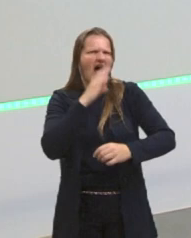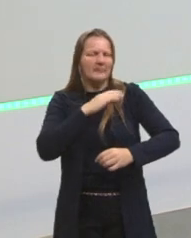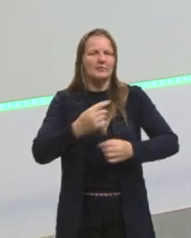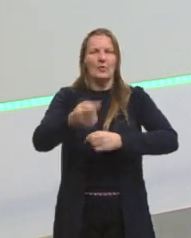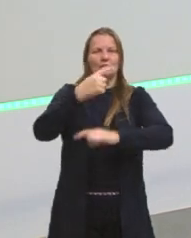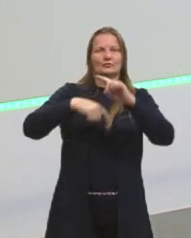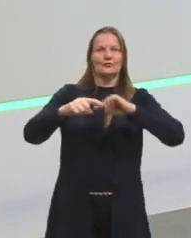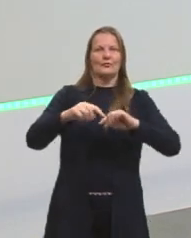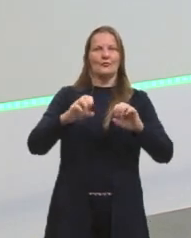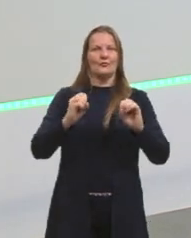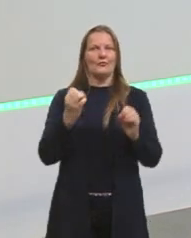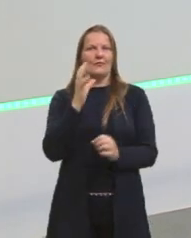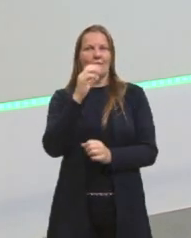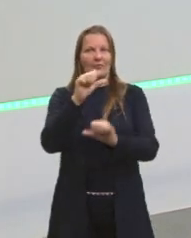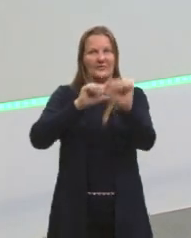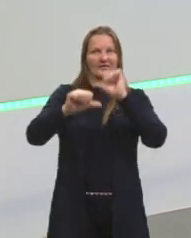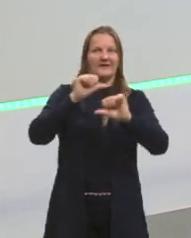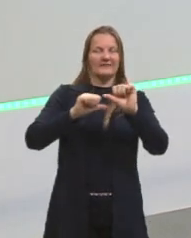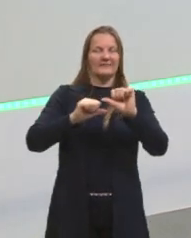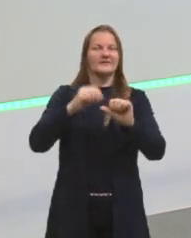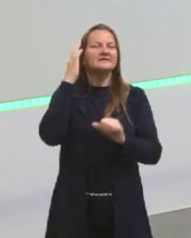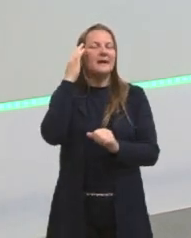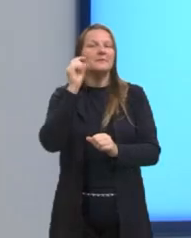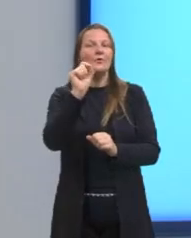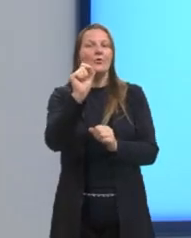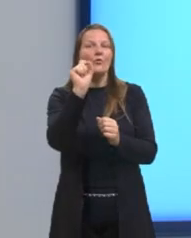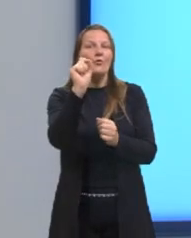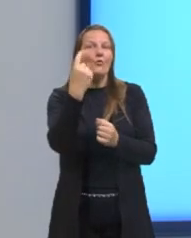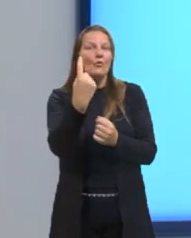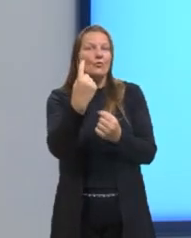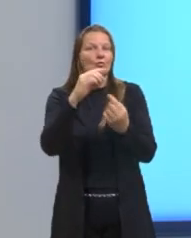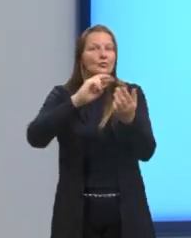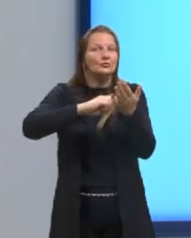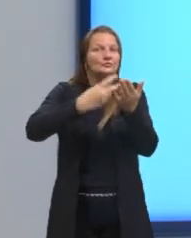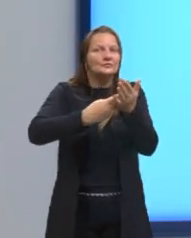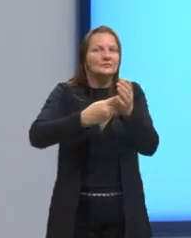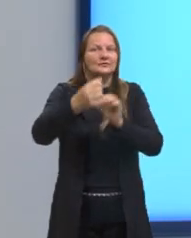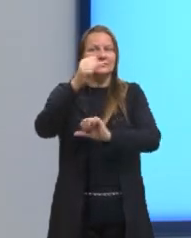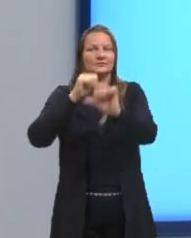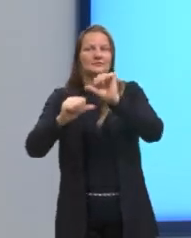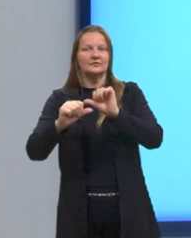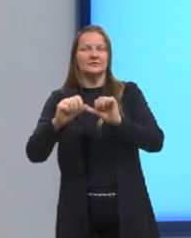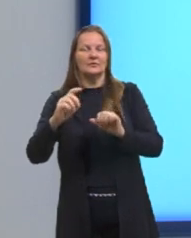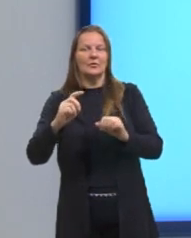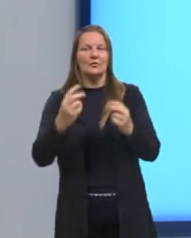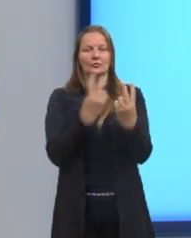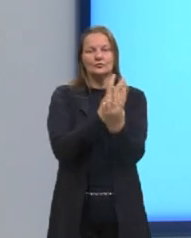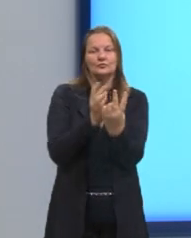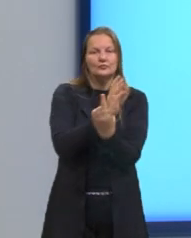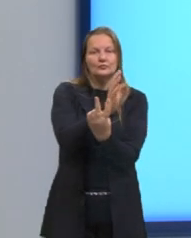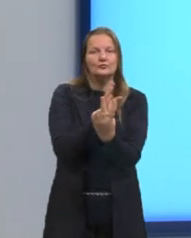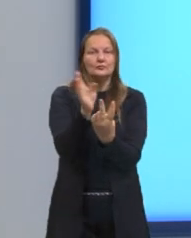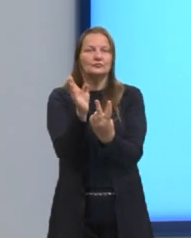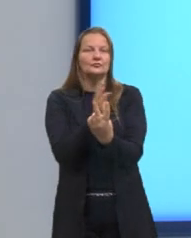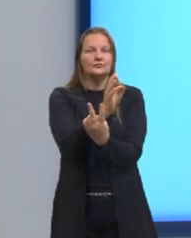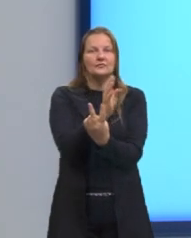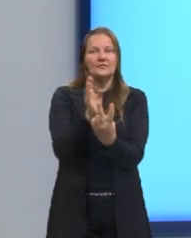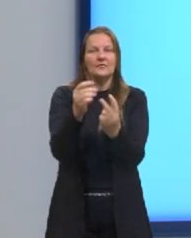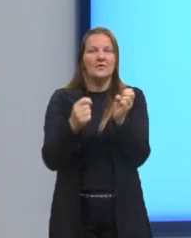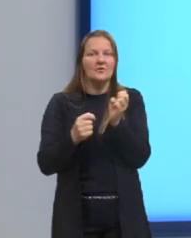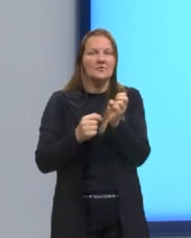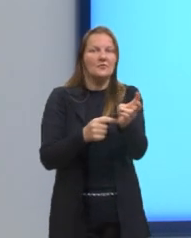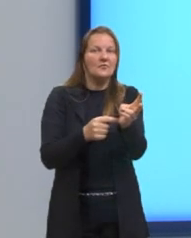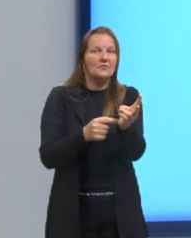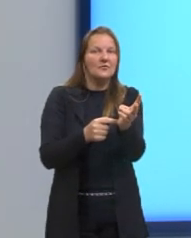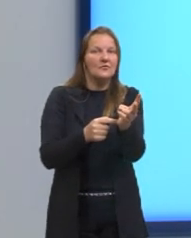life. Eu sabendo o que significa fast e eu sabendo o que significa slow, fica muito mais fácil